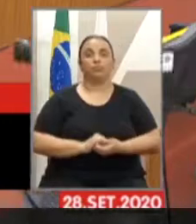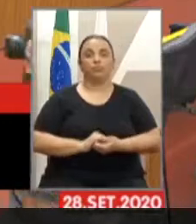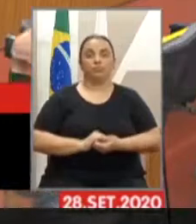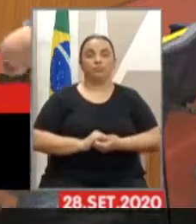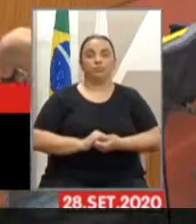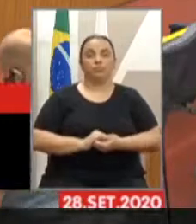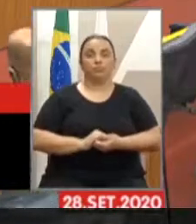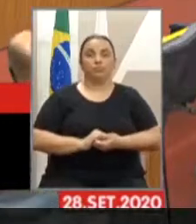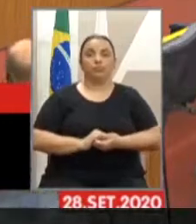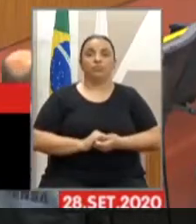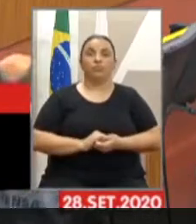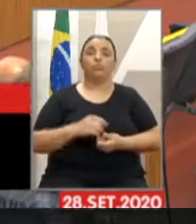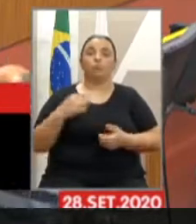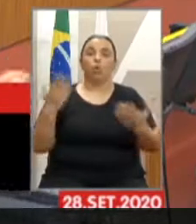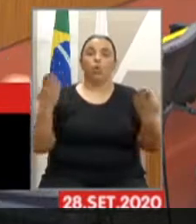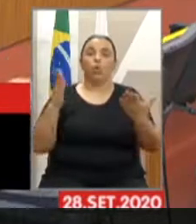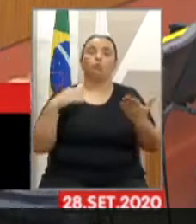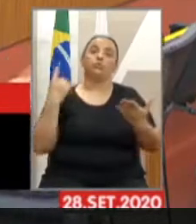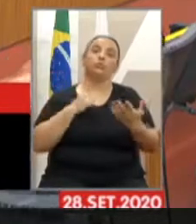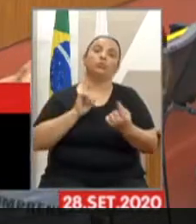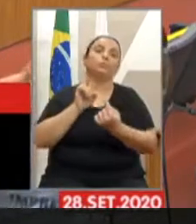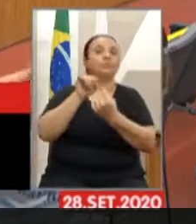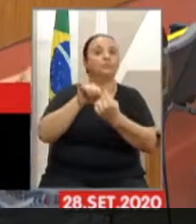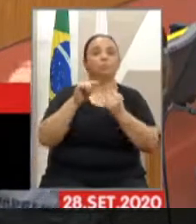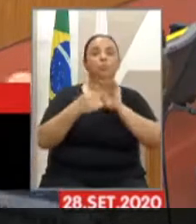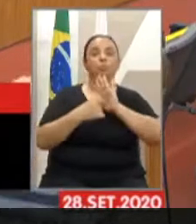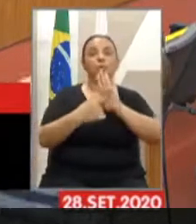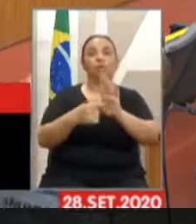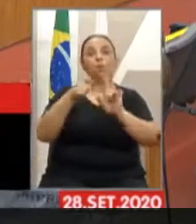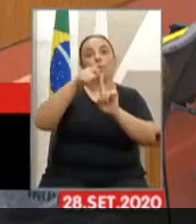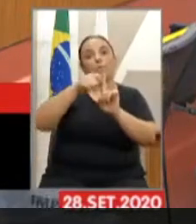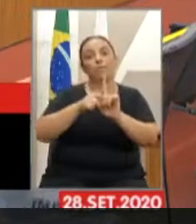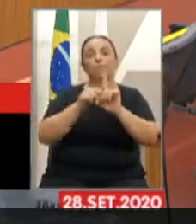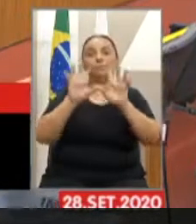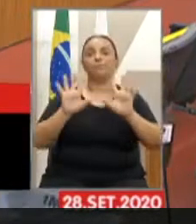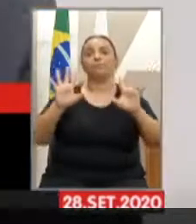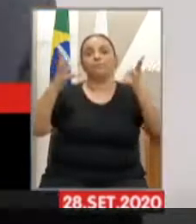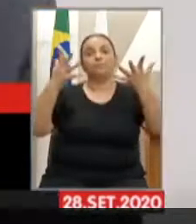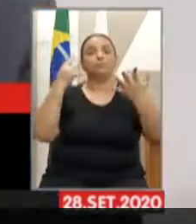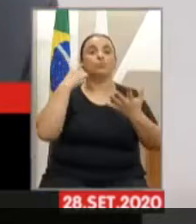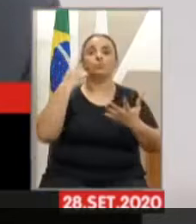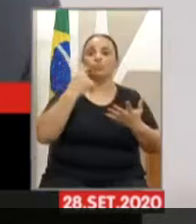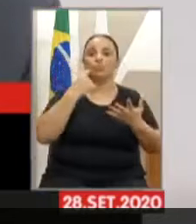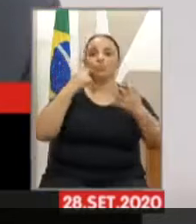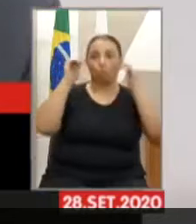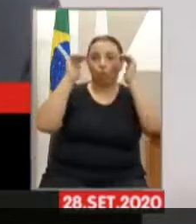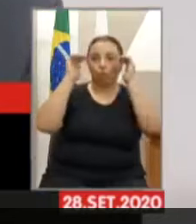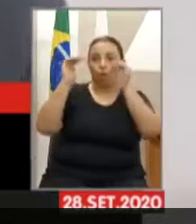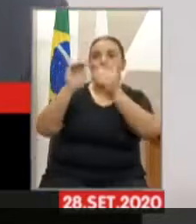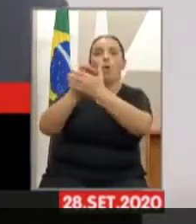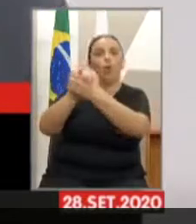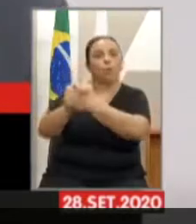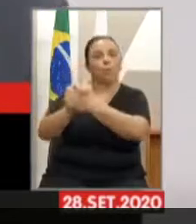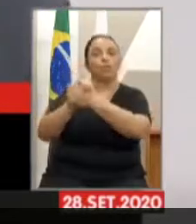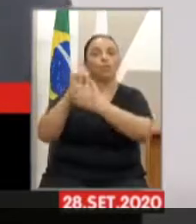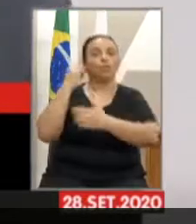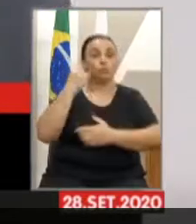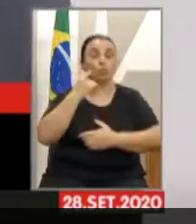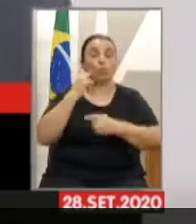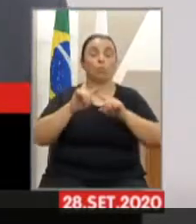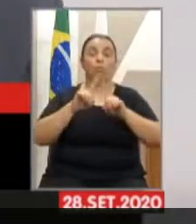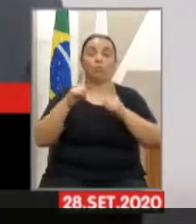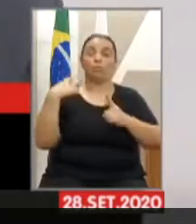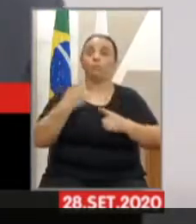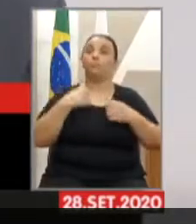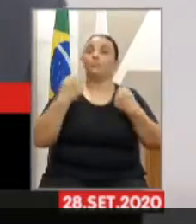É mostrar, é um mês de comemoração dos surdos, mas nós temos muito, muito, muito que evoluir. A